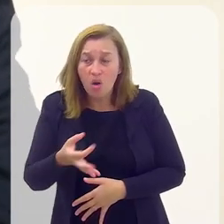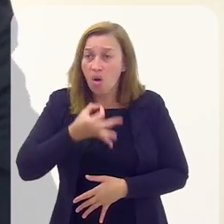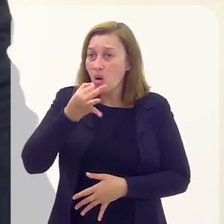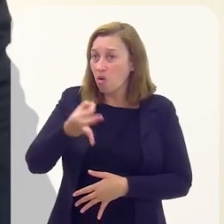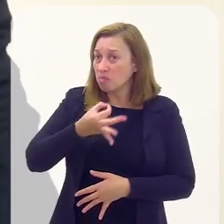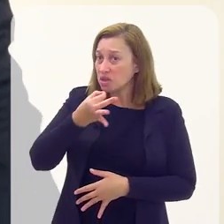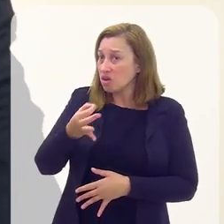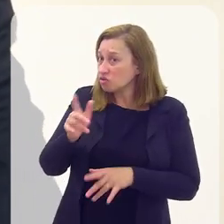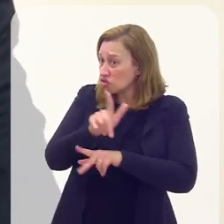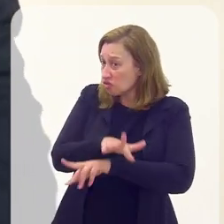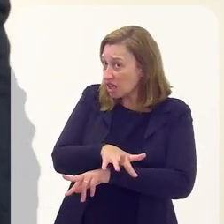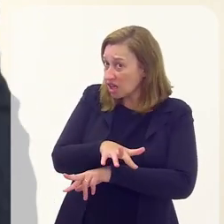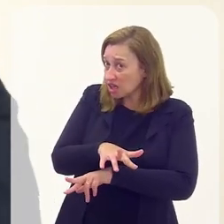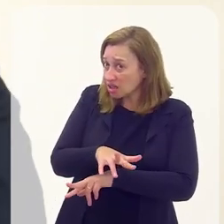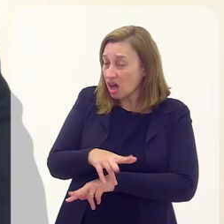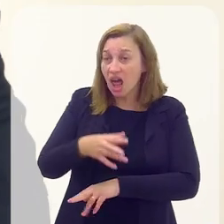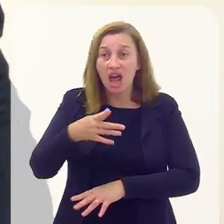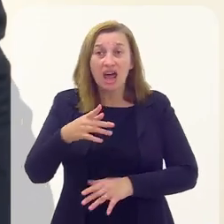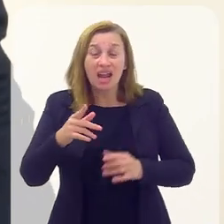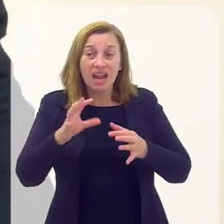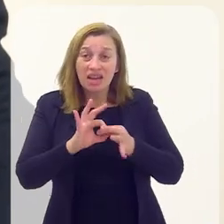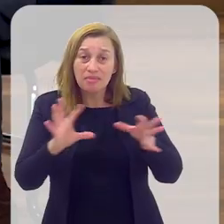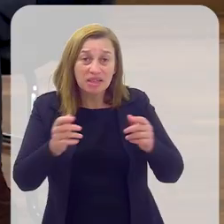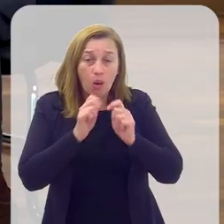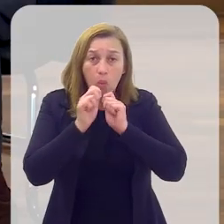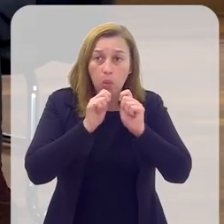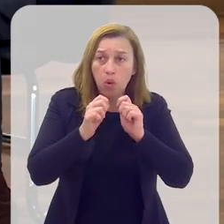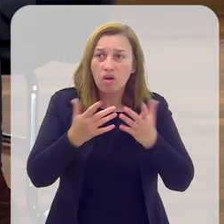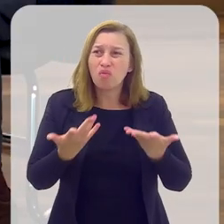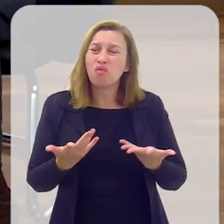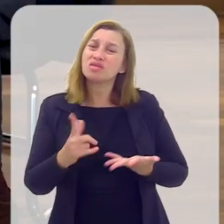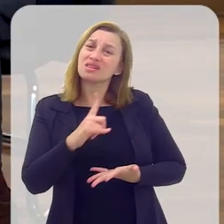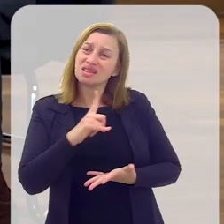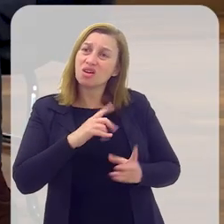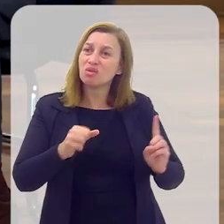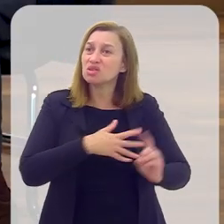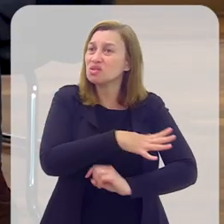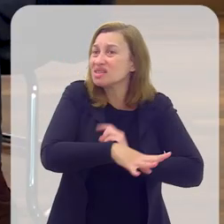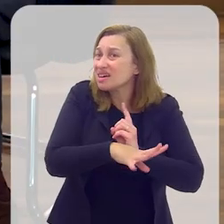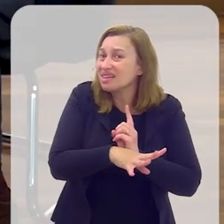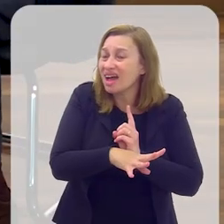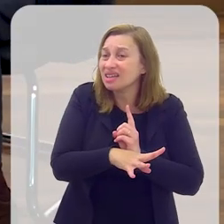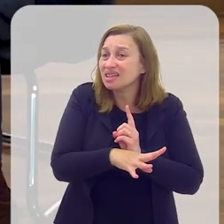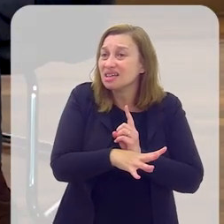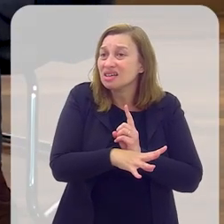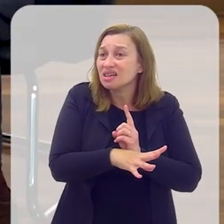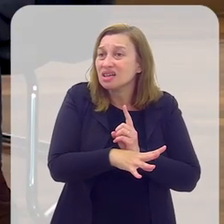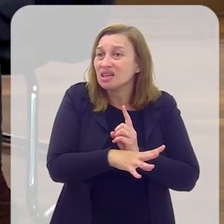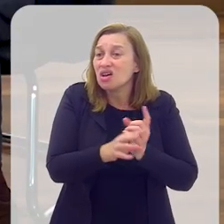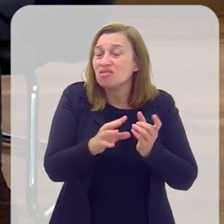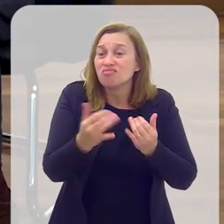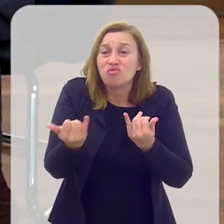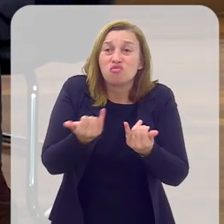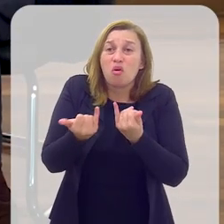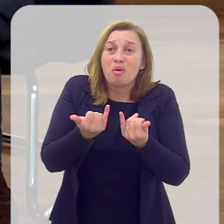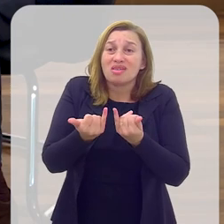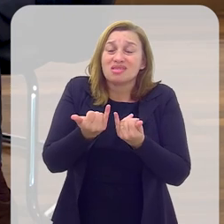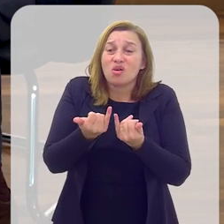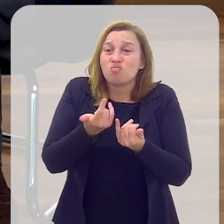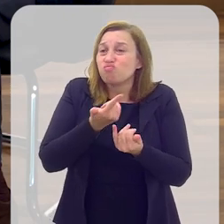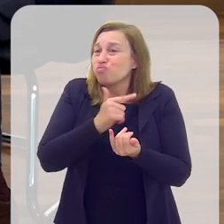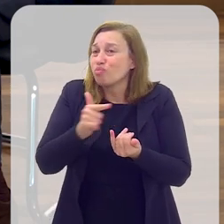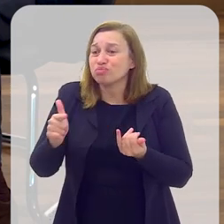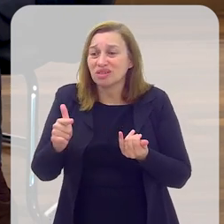liberdade de opinião e liberdade de imprensa, você tem uma sociedade completamente desinformada